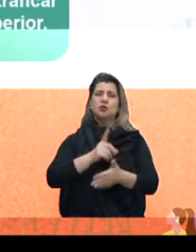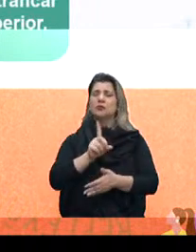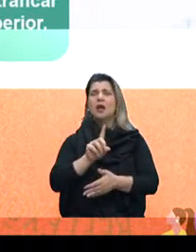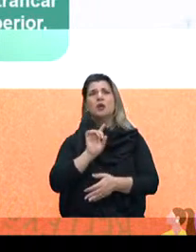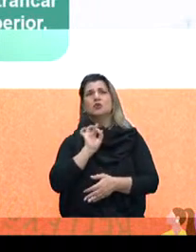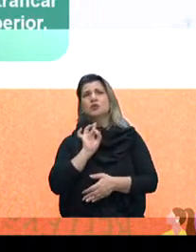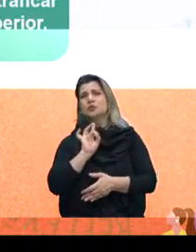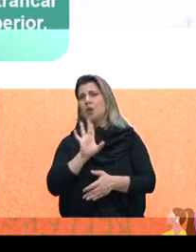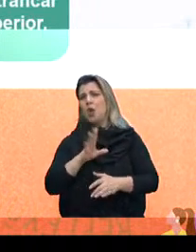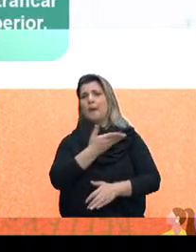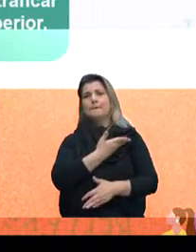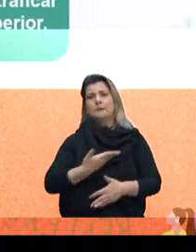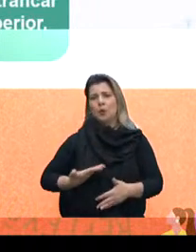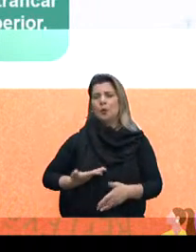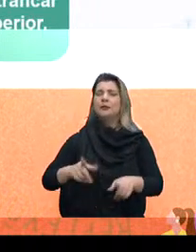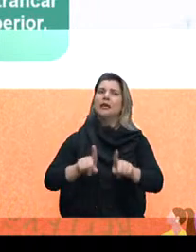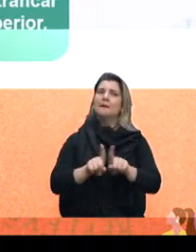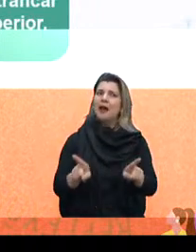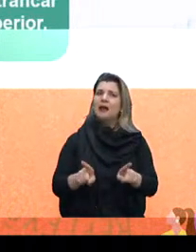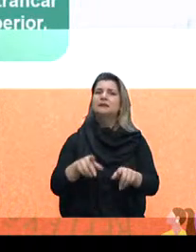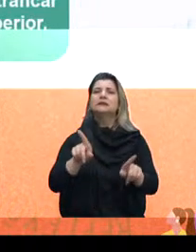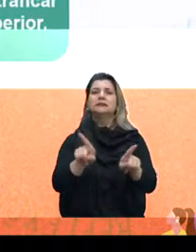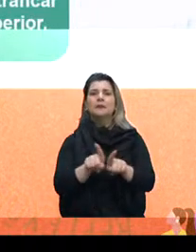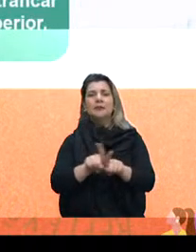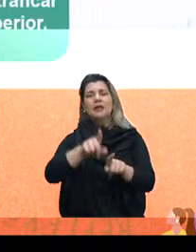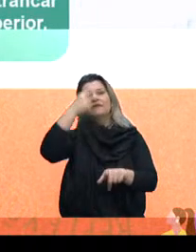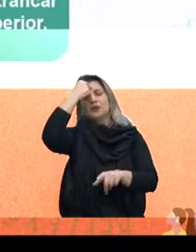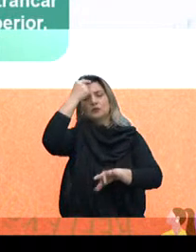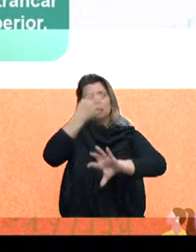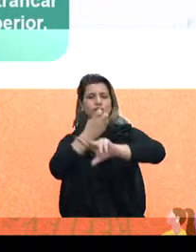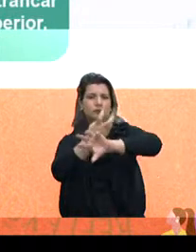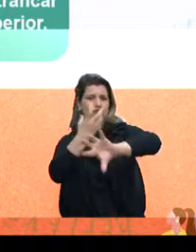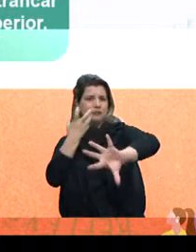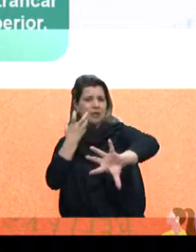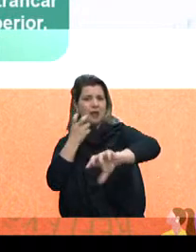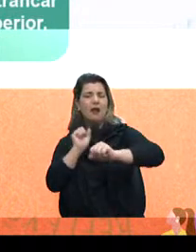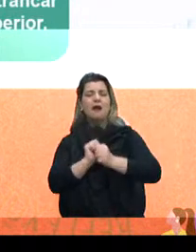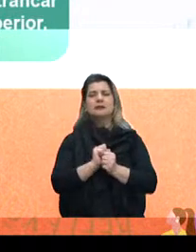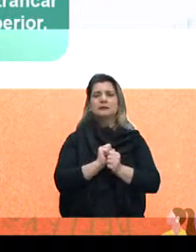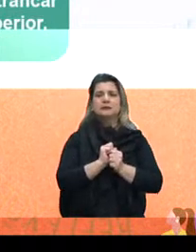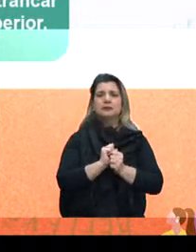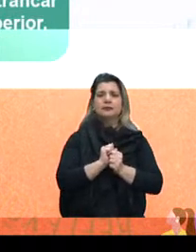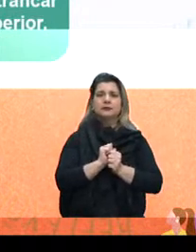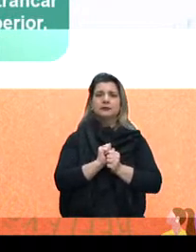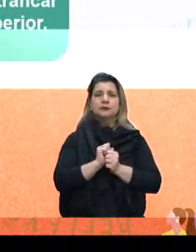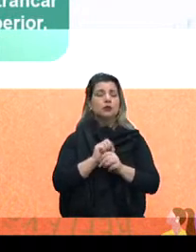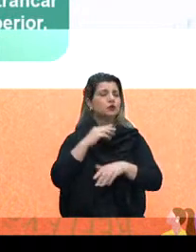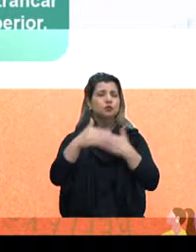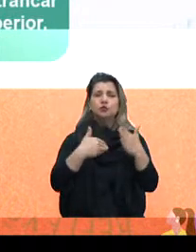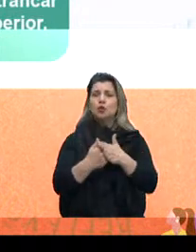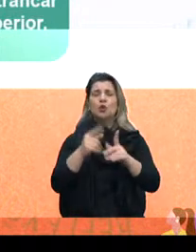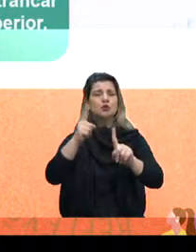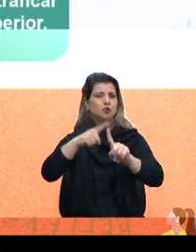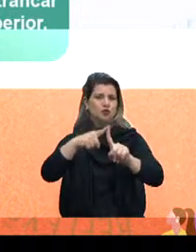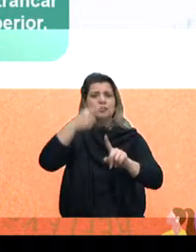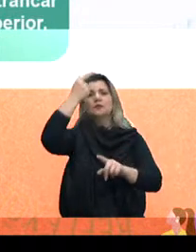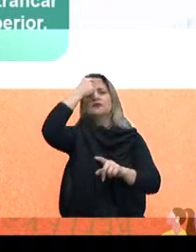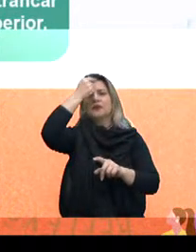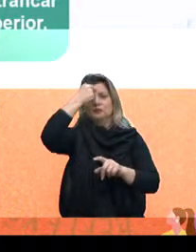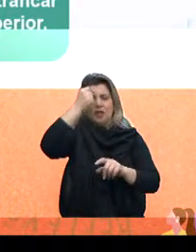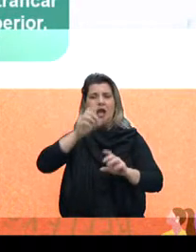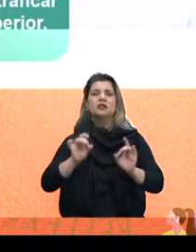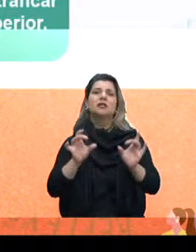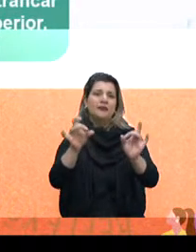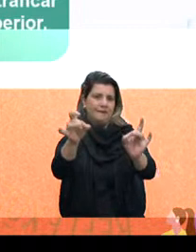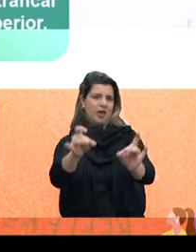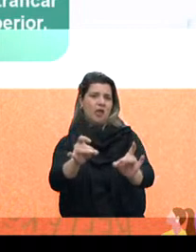comunitárias, mas também de universidades à distância. Todos os tipos de universidades, que vendem